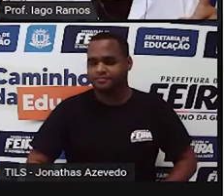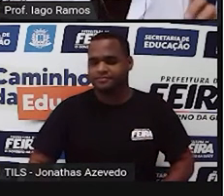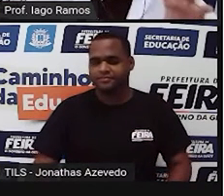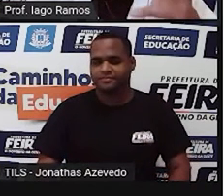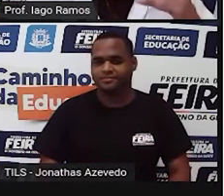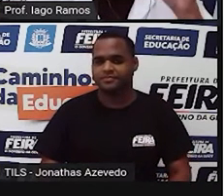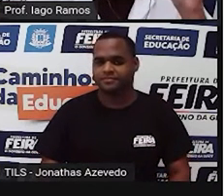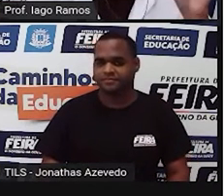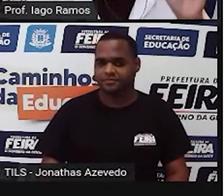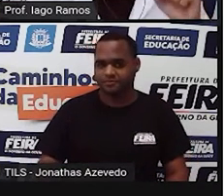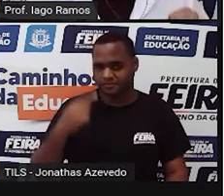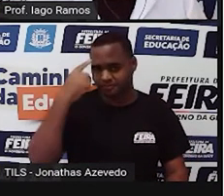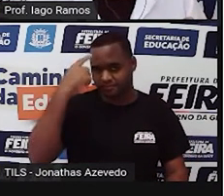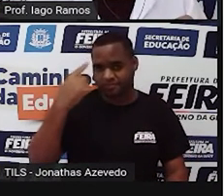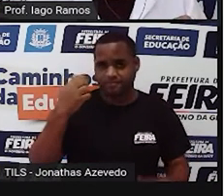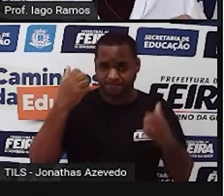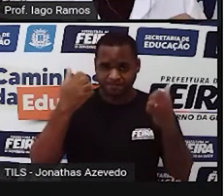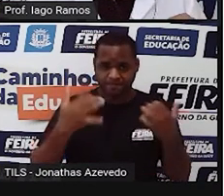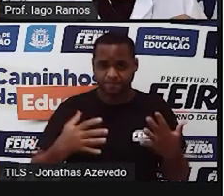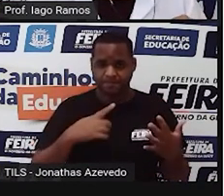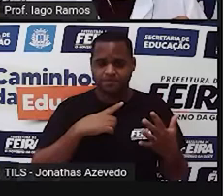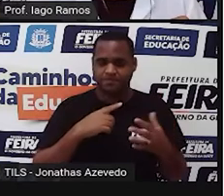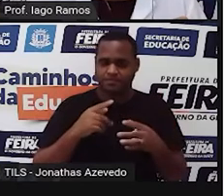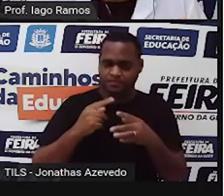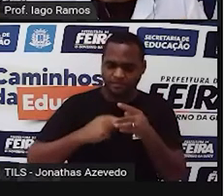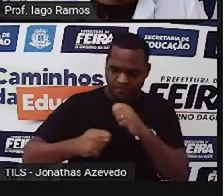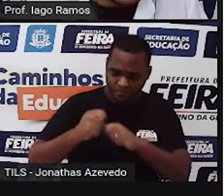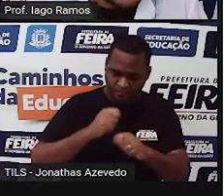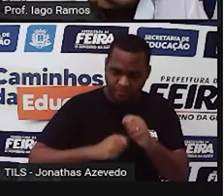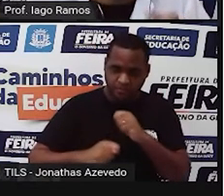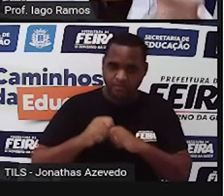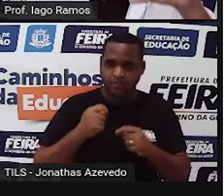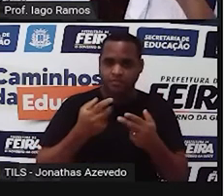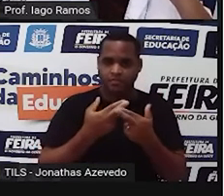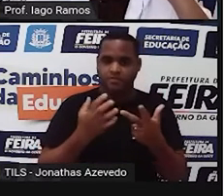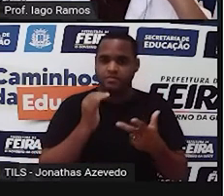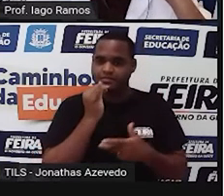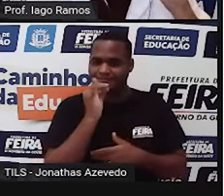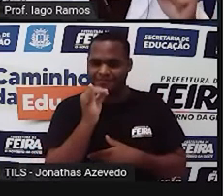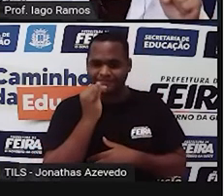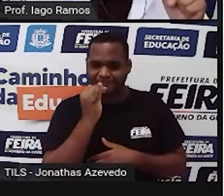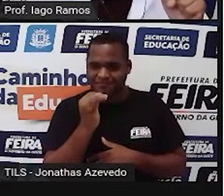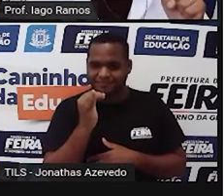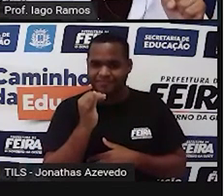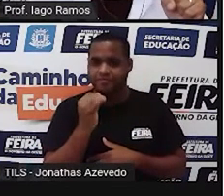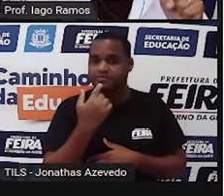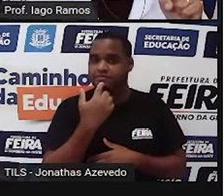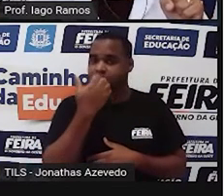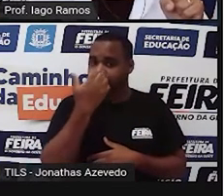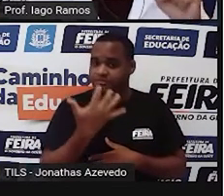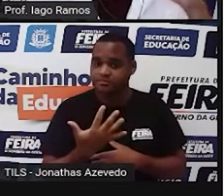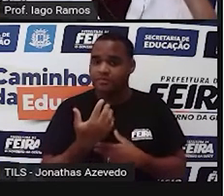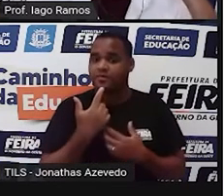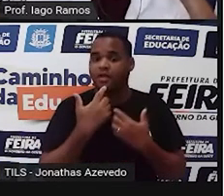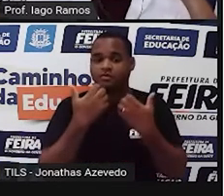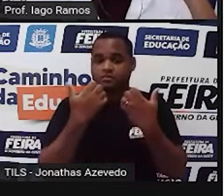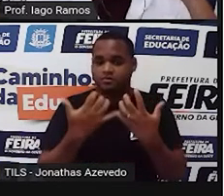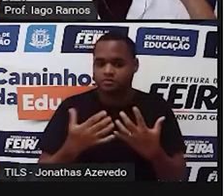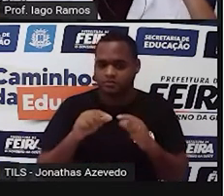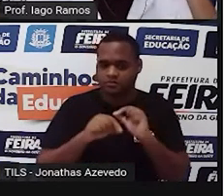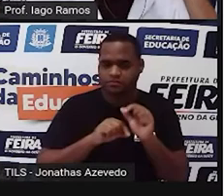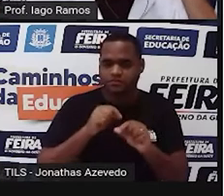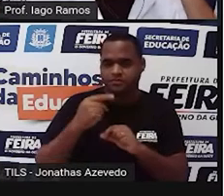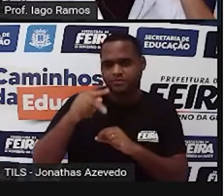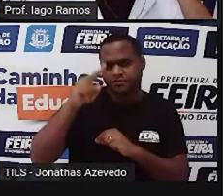Inclusive, teve uma aula que a gente falou de consumo de energia elétrica e a gente fez um comentáriozinho sobre isso. Aí você